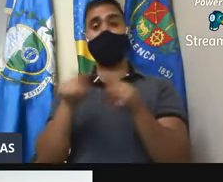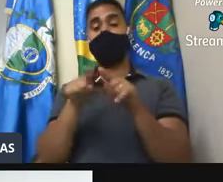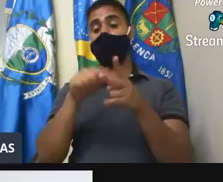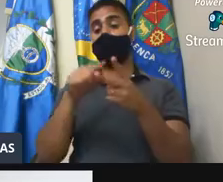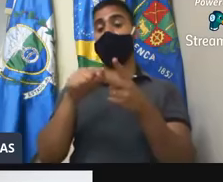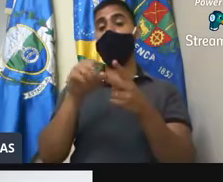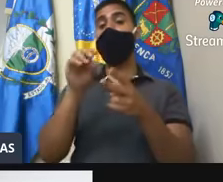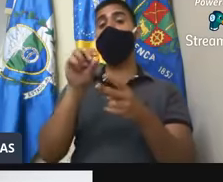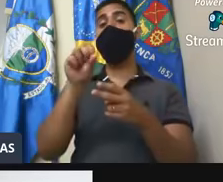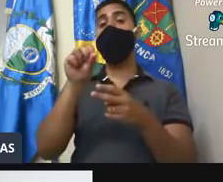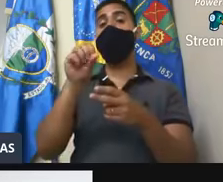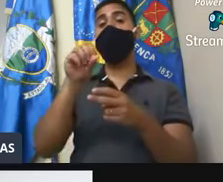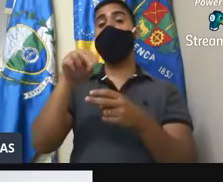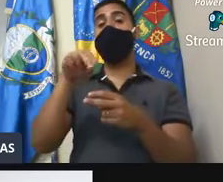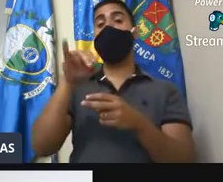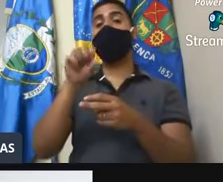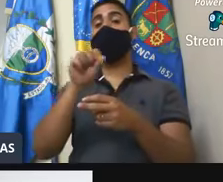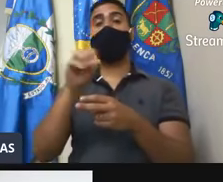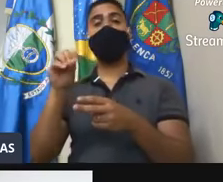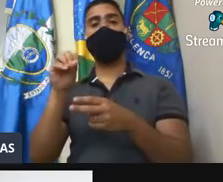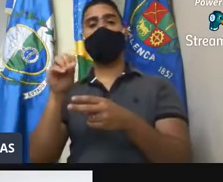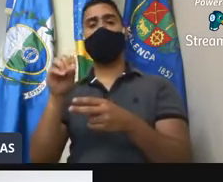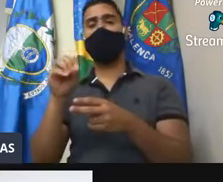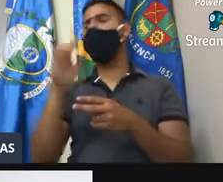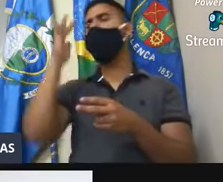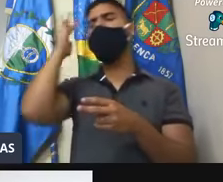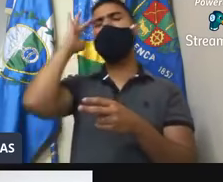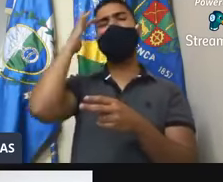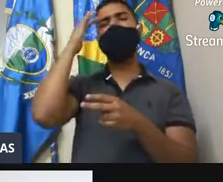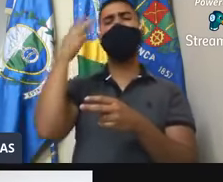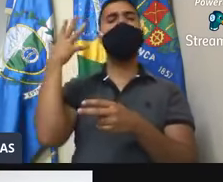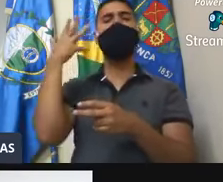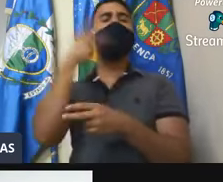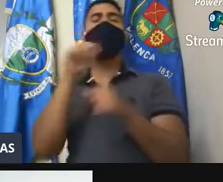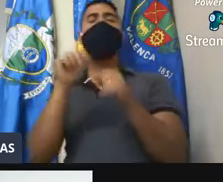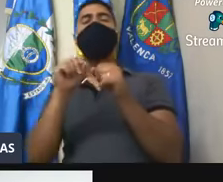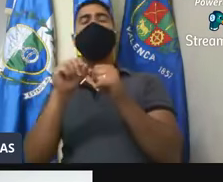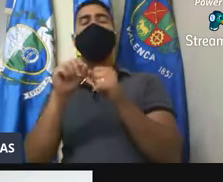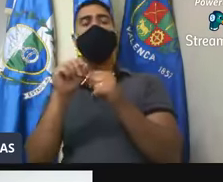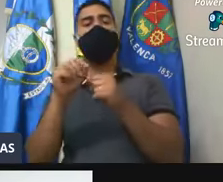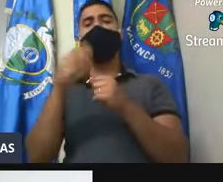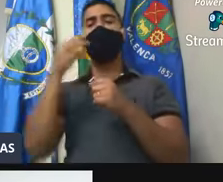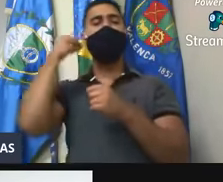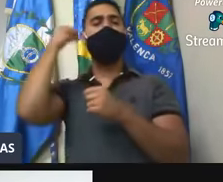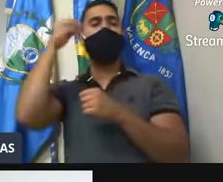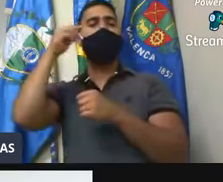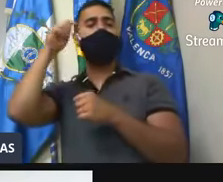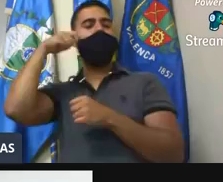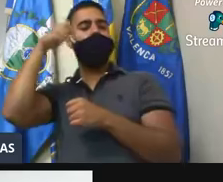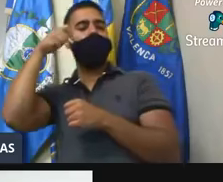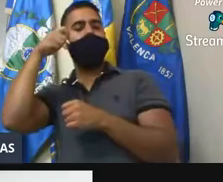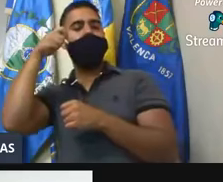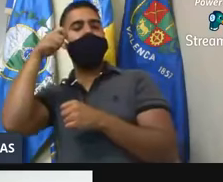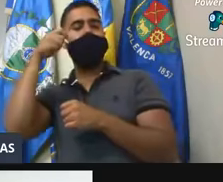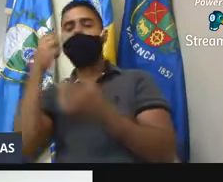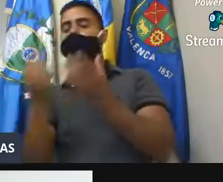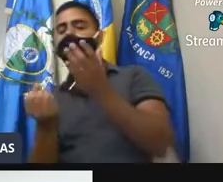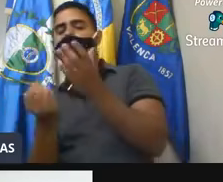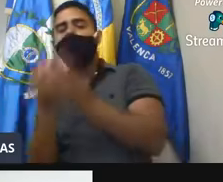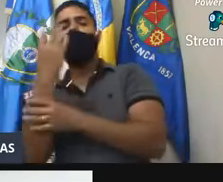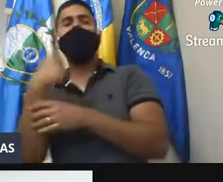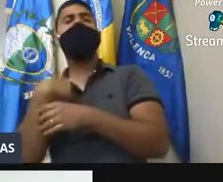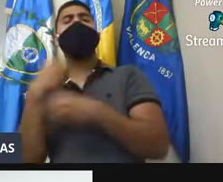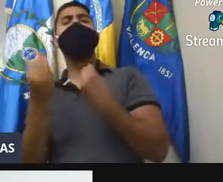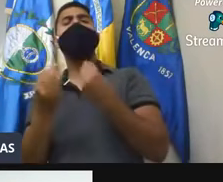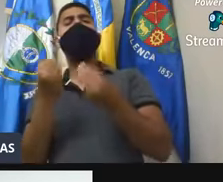mostra. Eles não vão mostrar, não. Eles acham muito bonito fazer vídeo sem autor. Bota a cara. Mr. M, bota